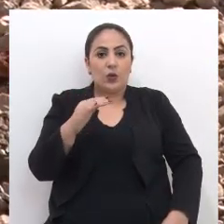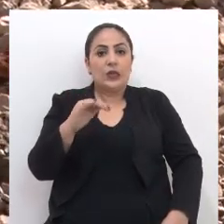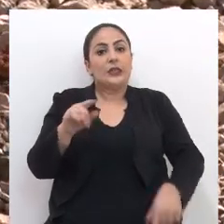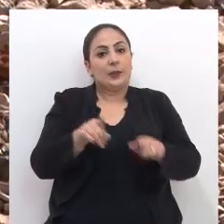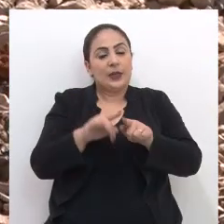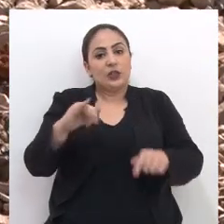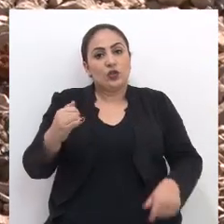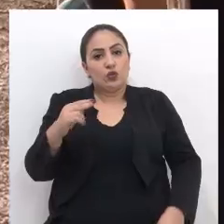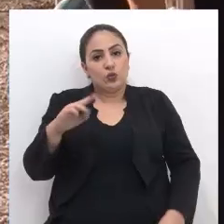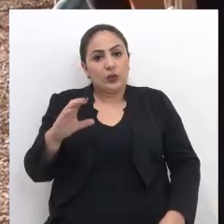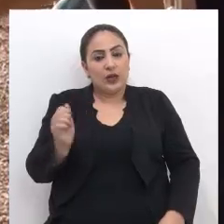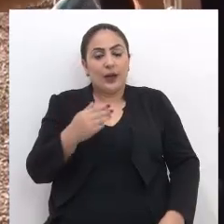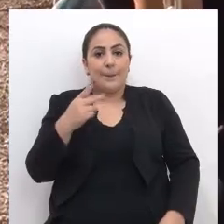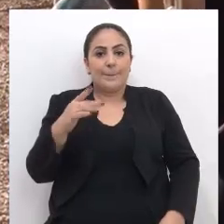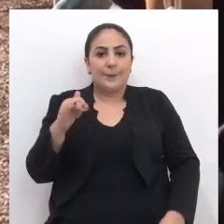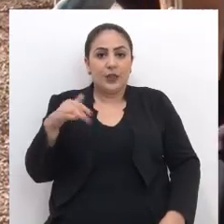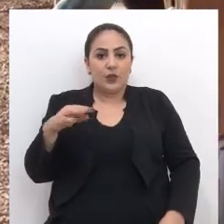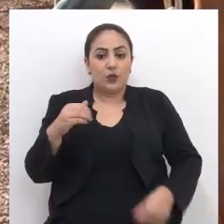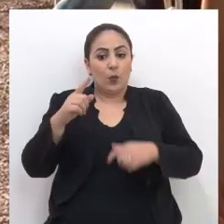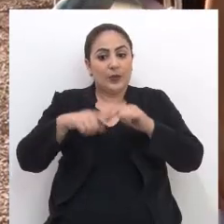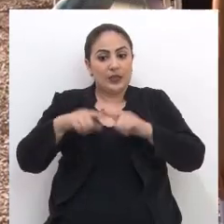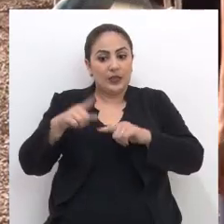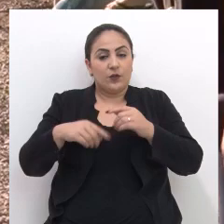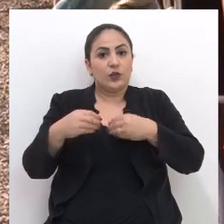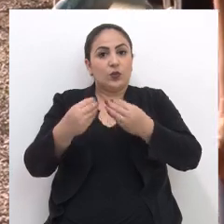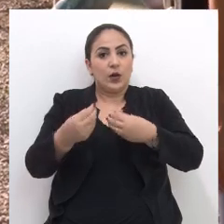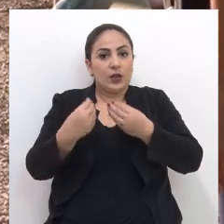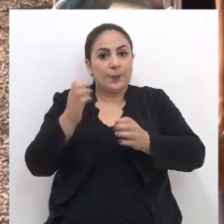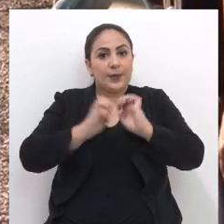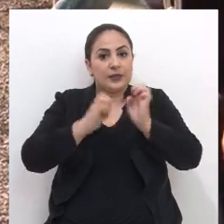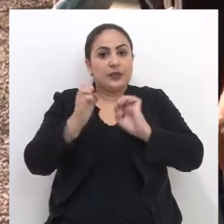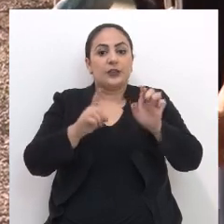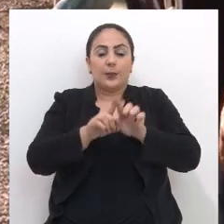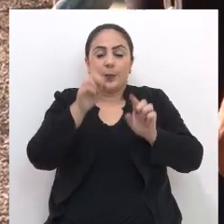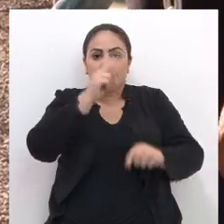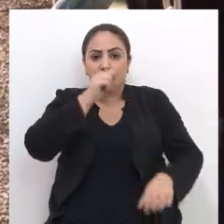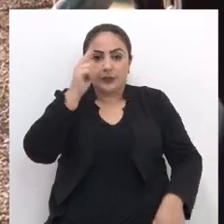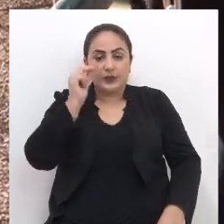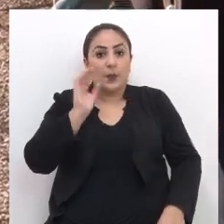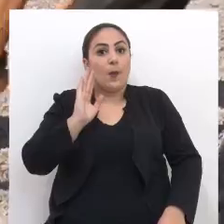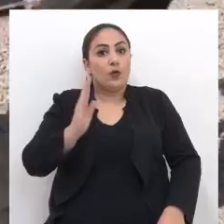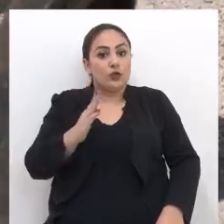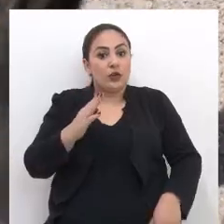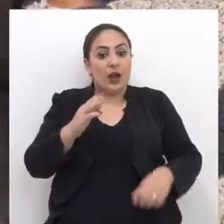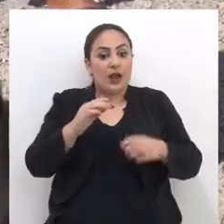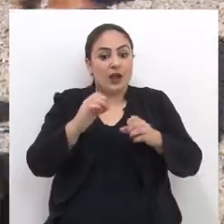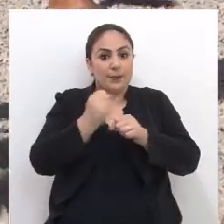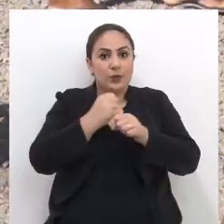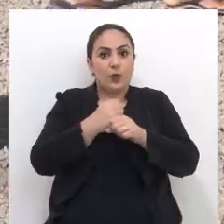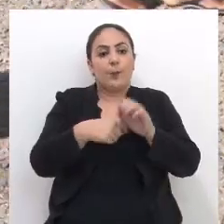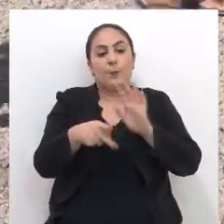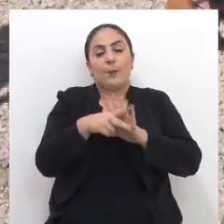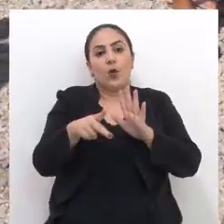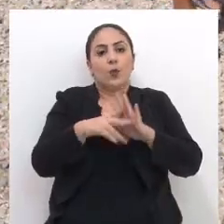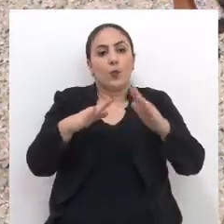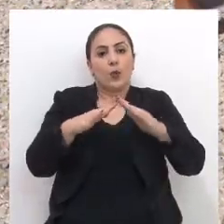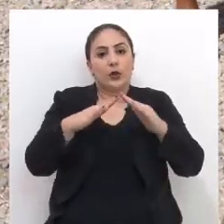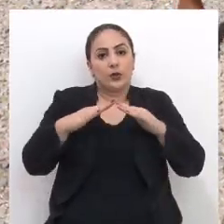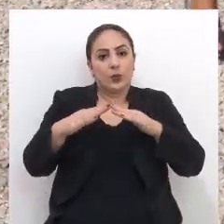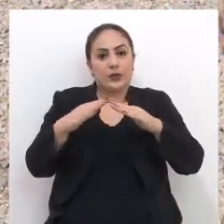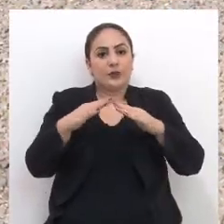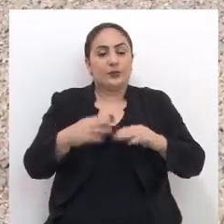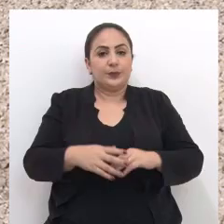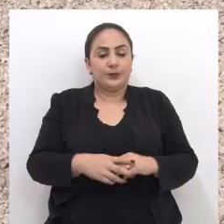Juca Pinto. Os equipamentos foram doados por empresários e também pelo município. Já a mão de obra é dos